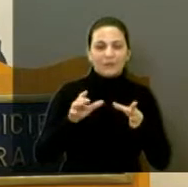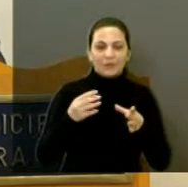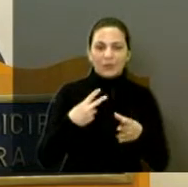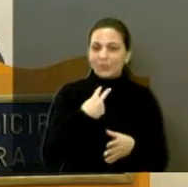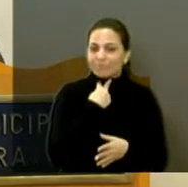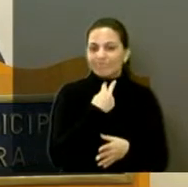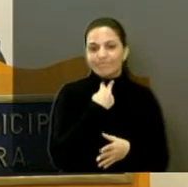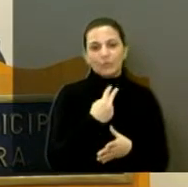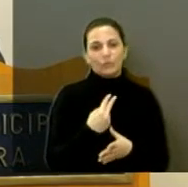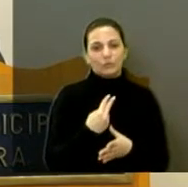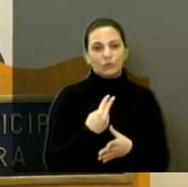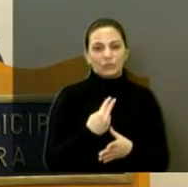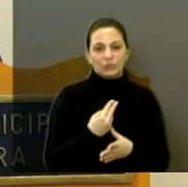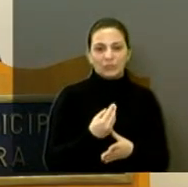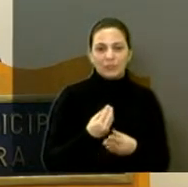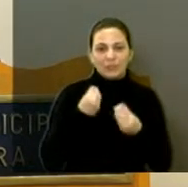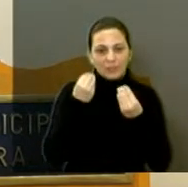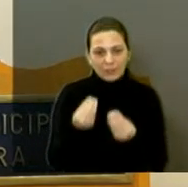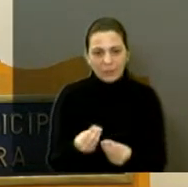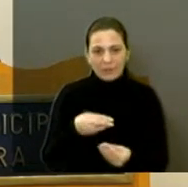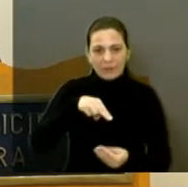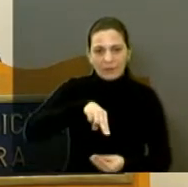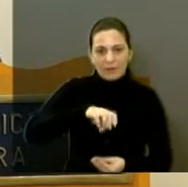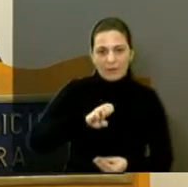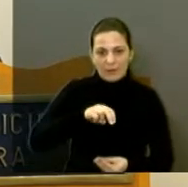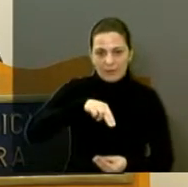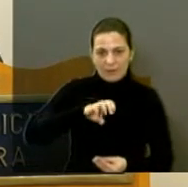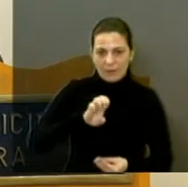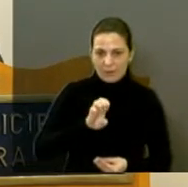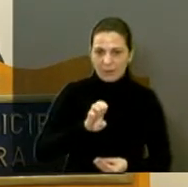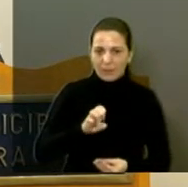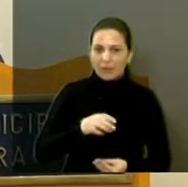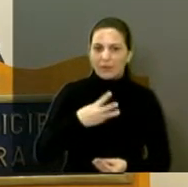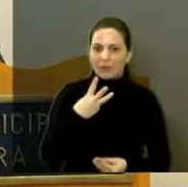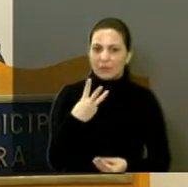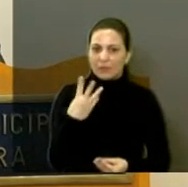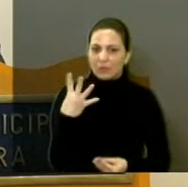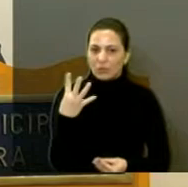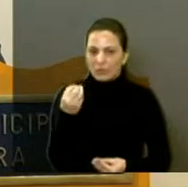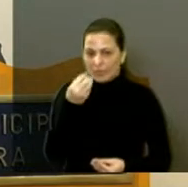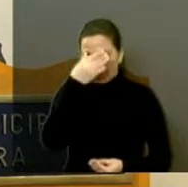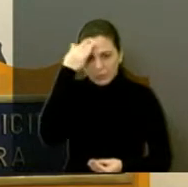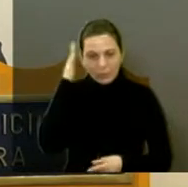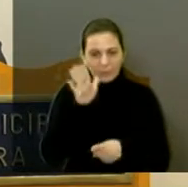O Nenê, com 340 assistidos na PAI,